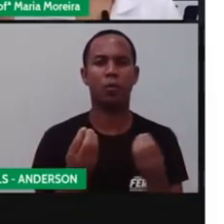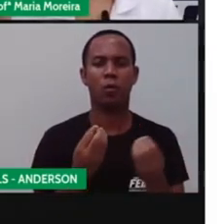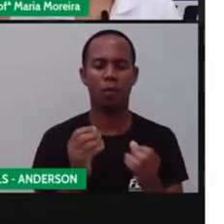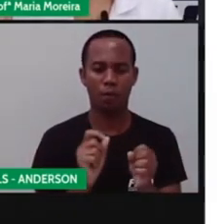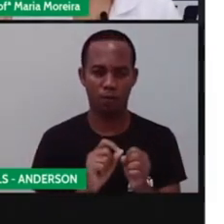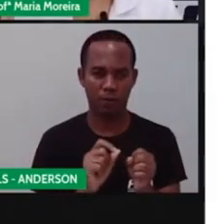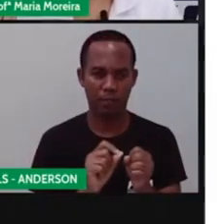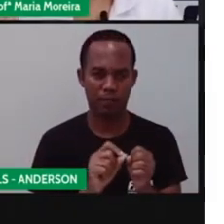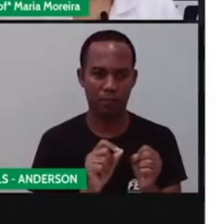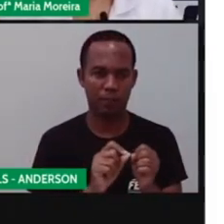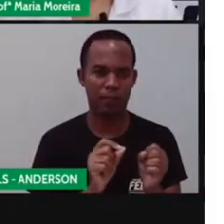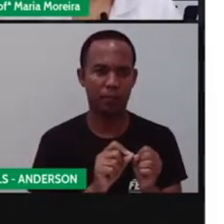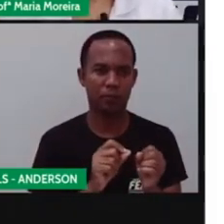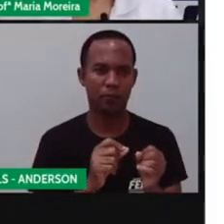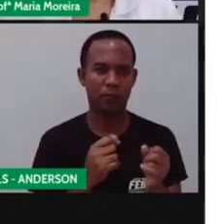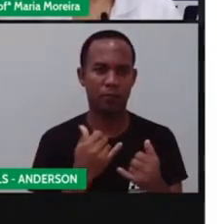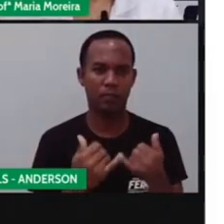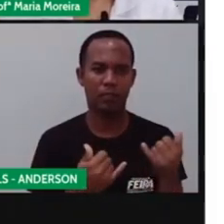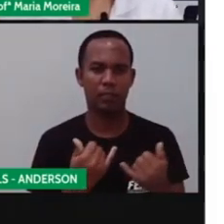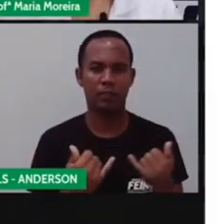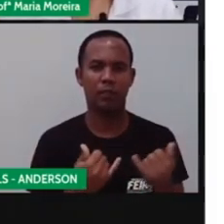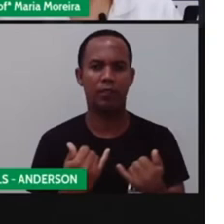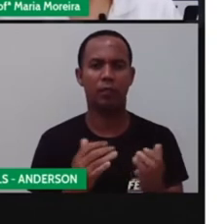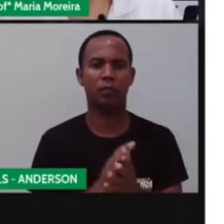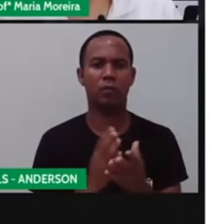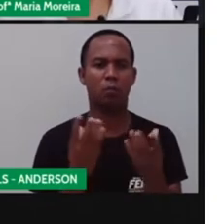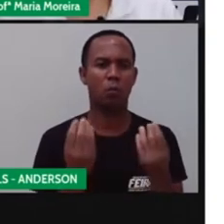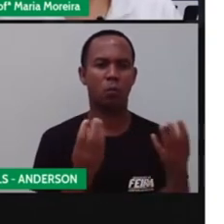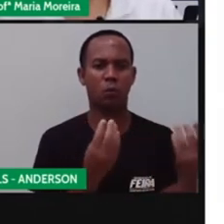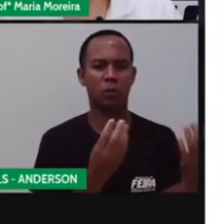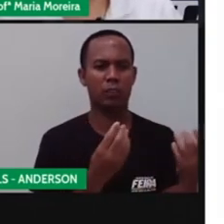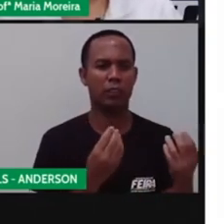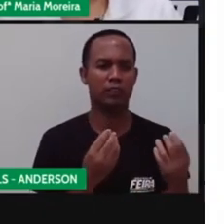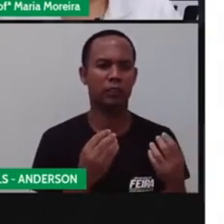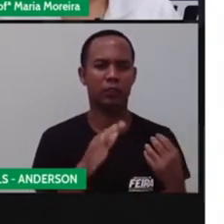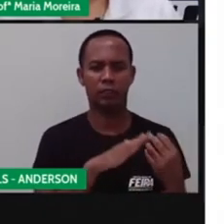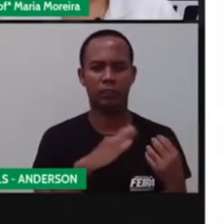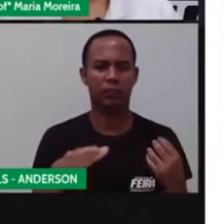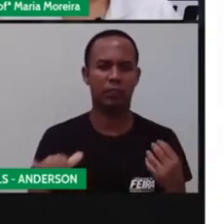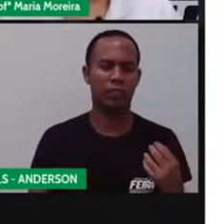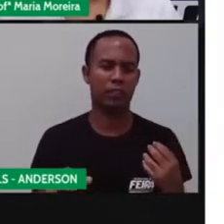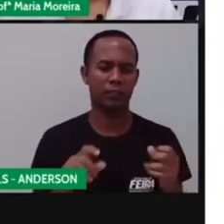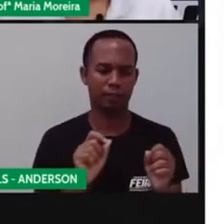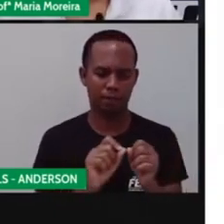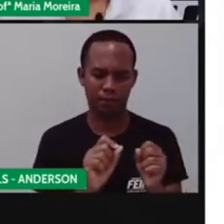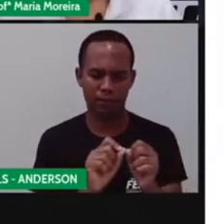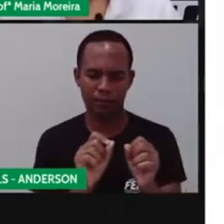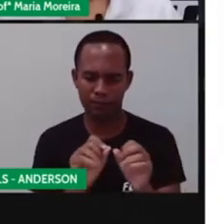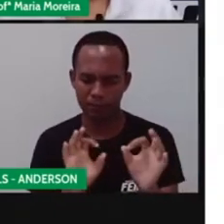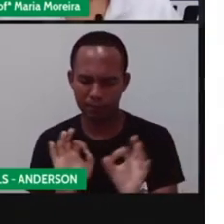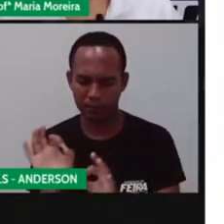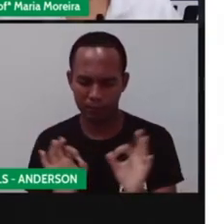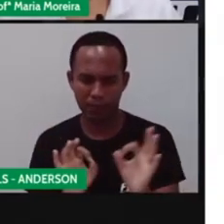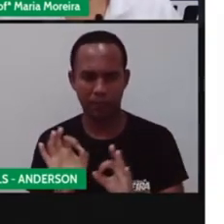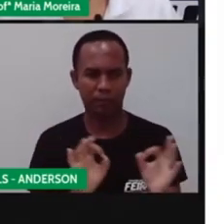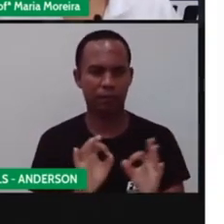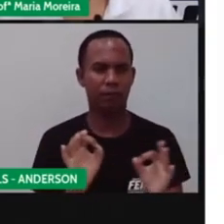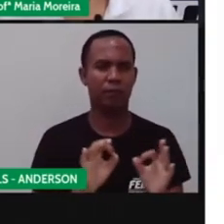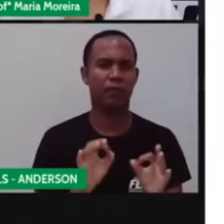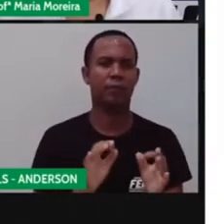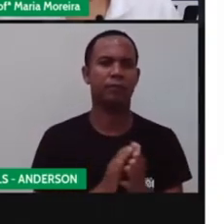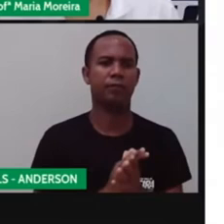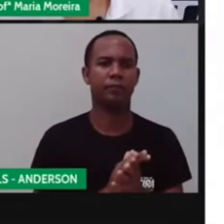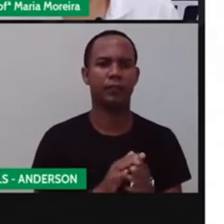Produzindo os seus brinquedos, né? Muitas vezes construíam seus próprios objetos. Um deles era justamente